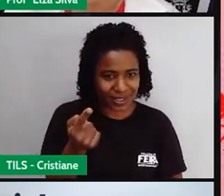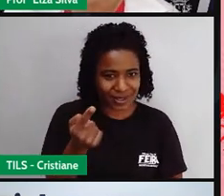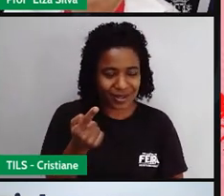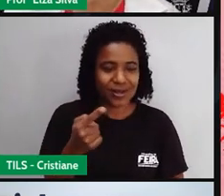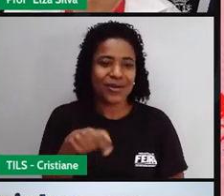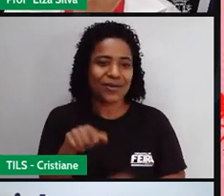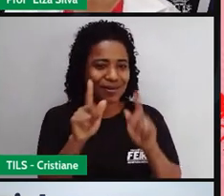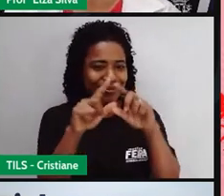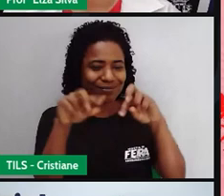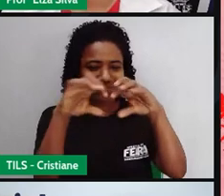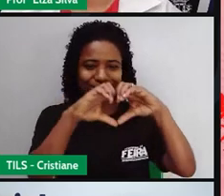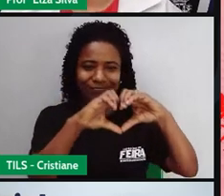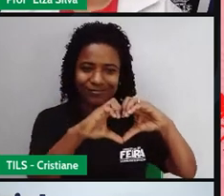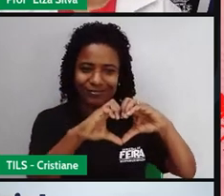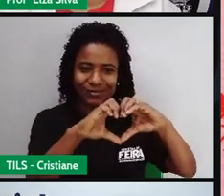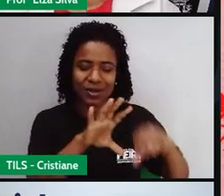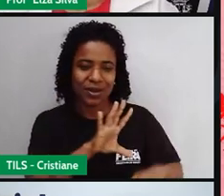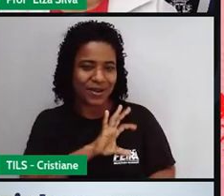Let's go?